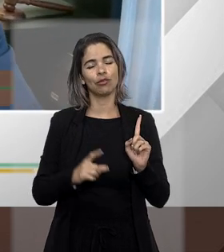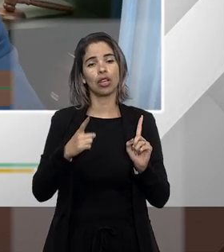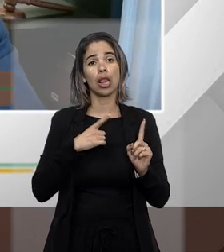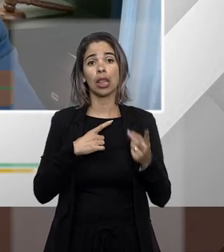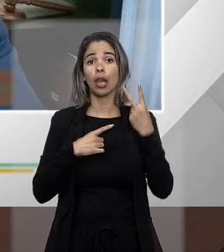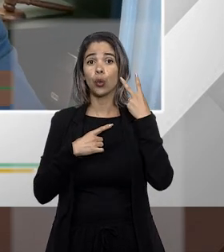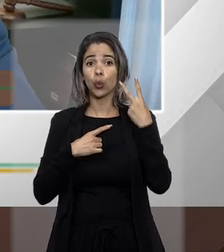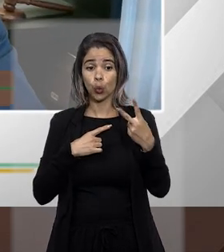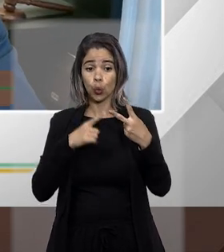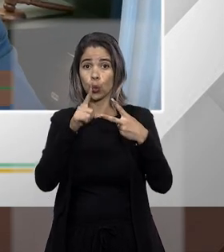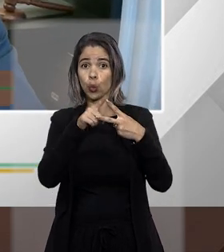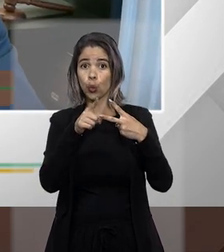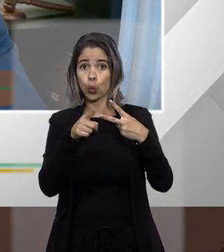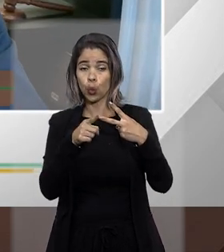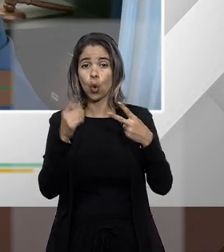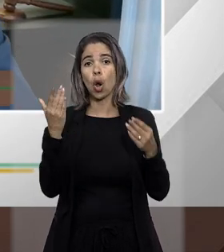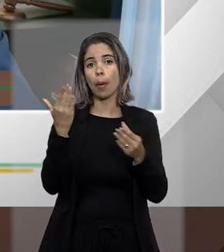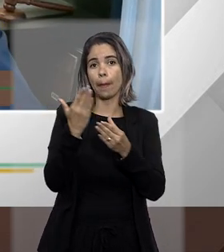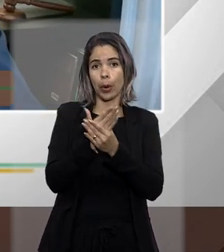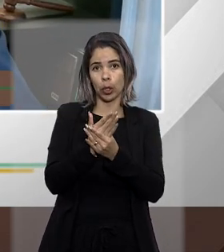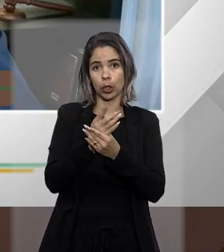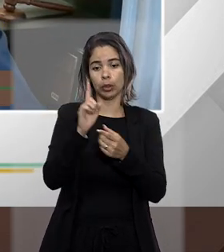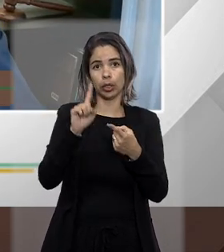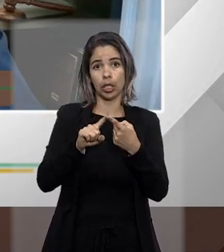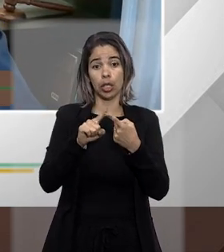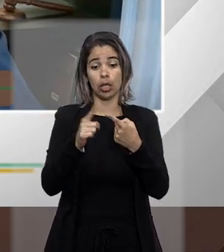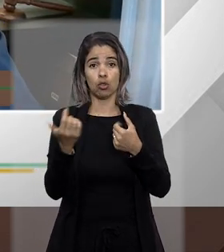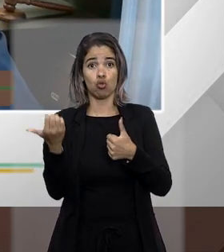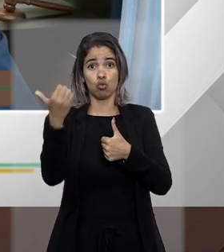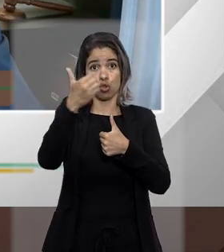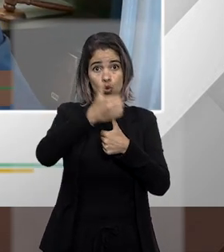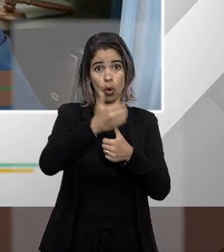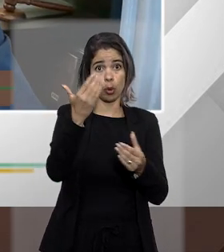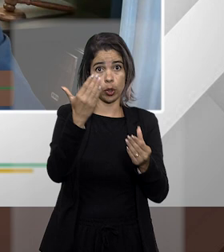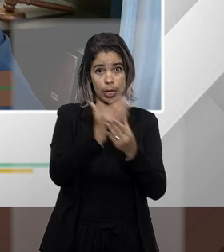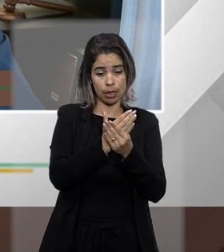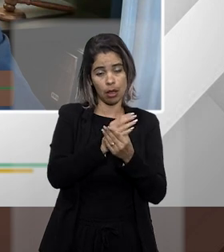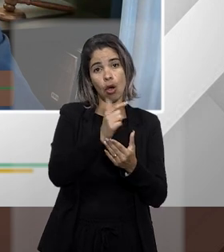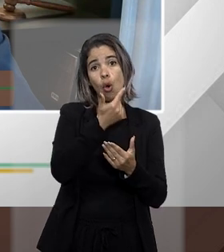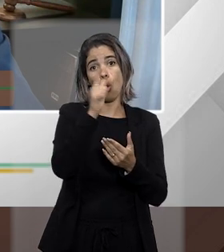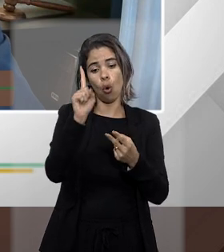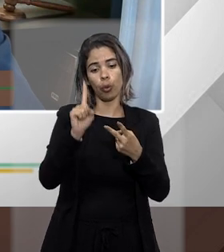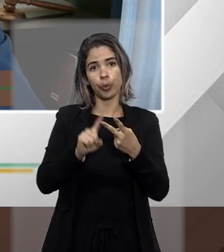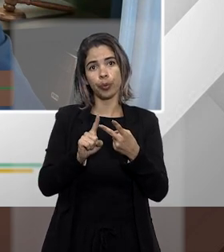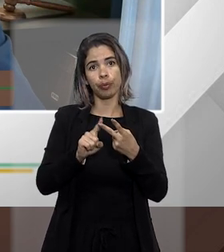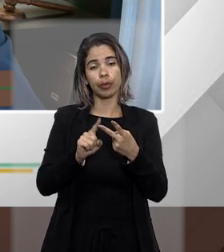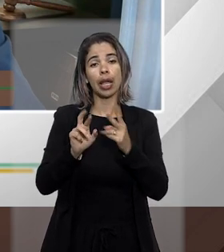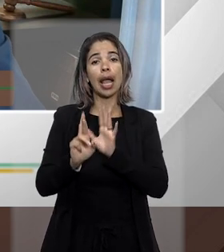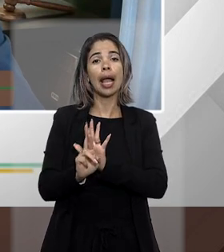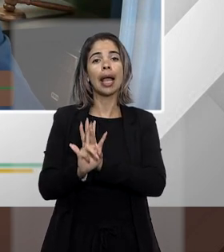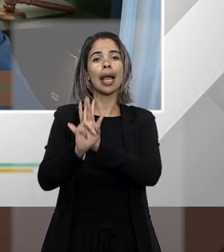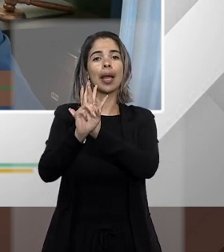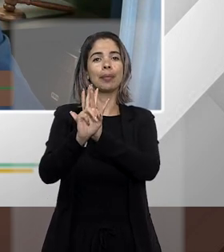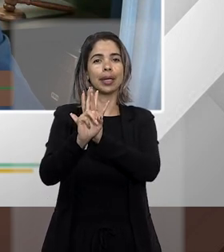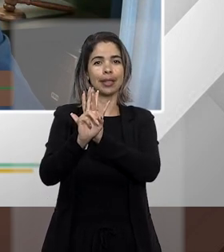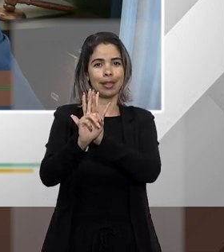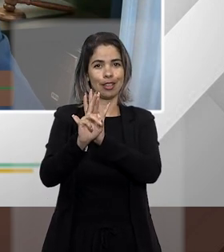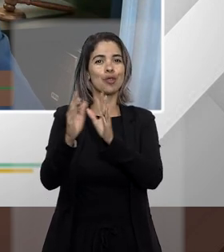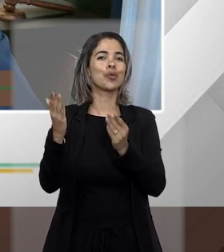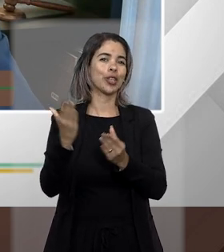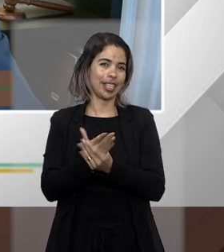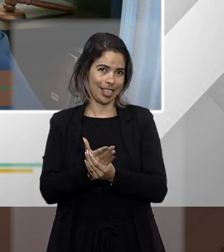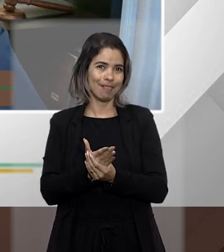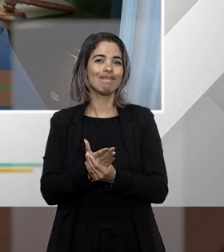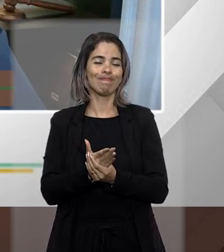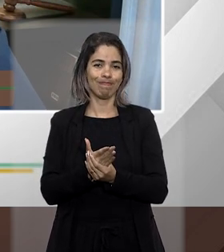uma é substituição processual outra é representação processual na representação